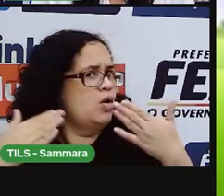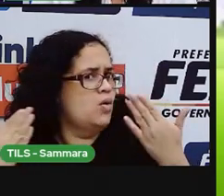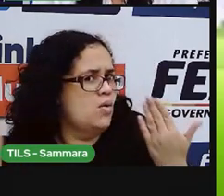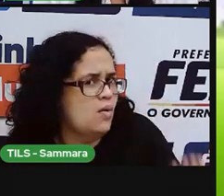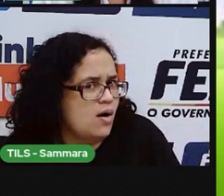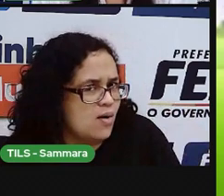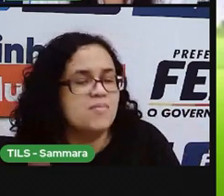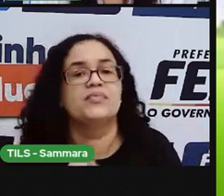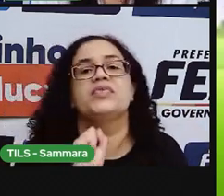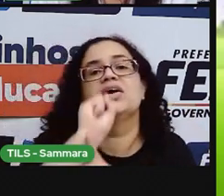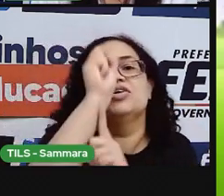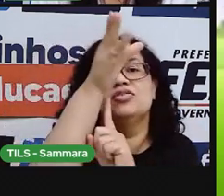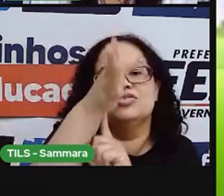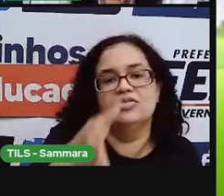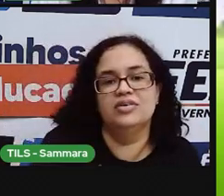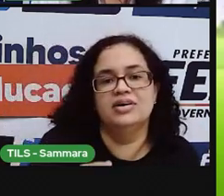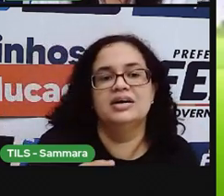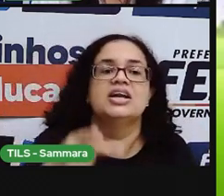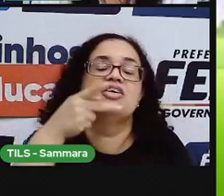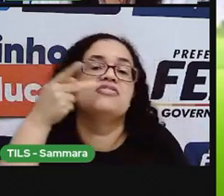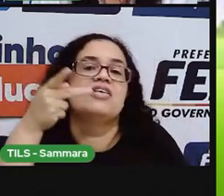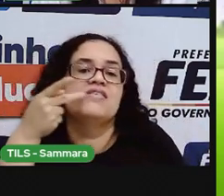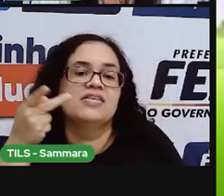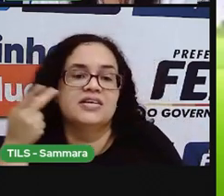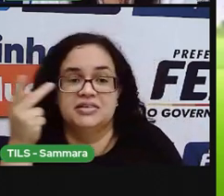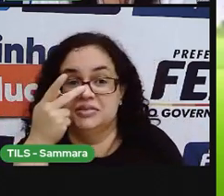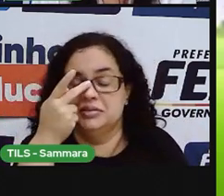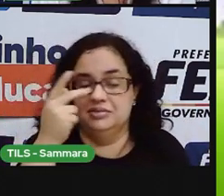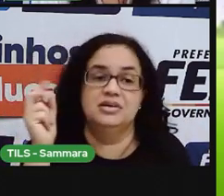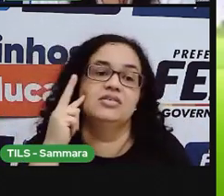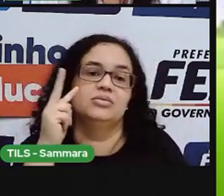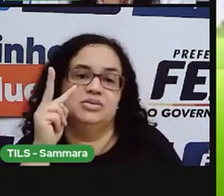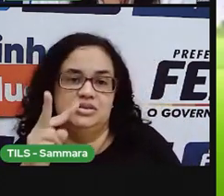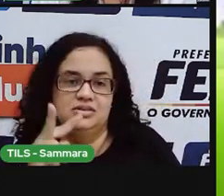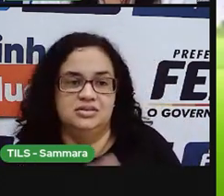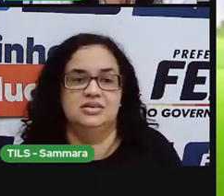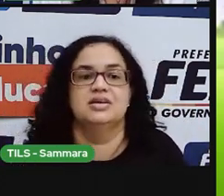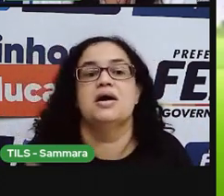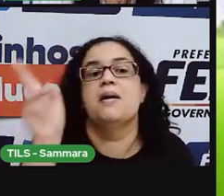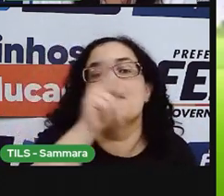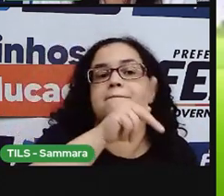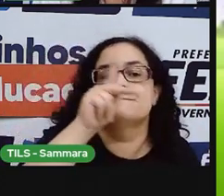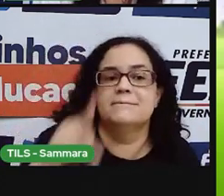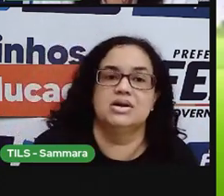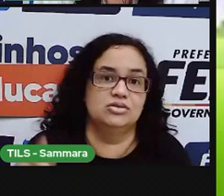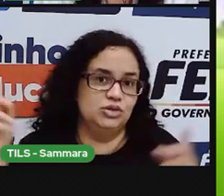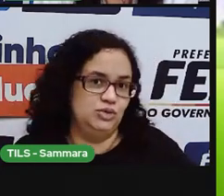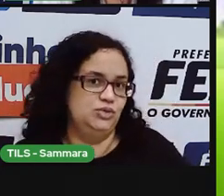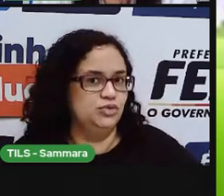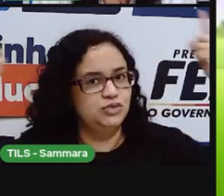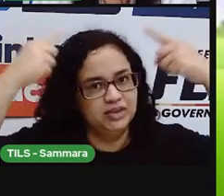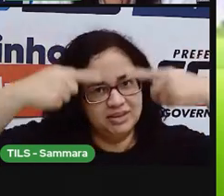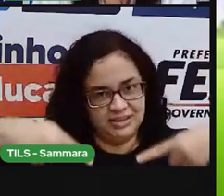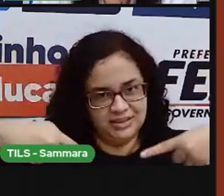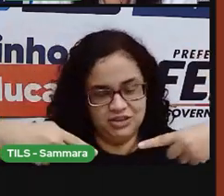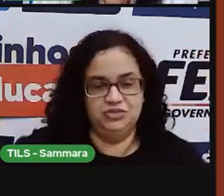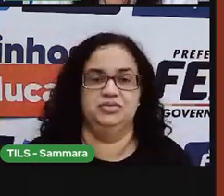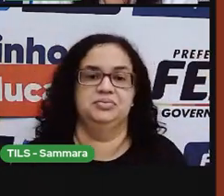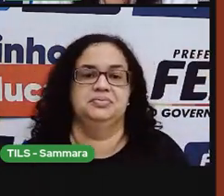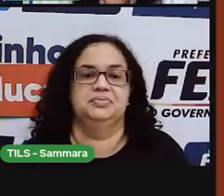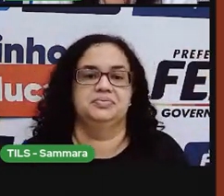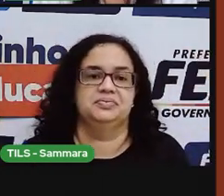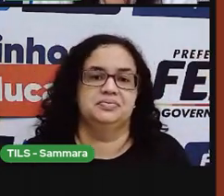Descubra agora de qual fábulas estamos falando. Vamos lá? A prova propôs agora um desafio.